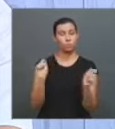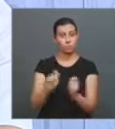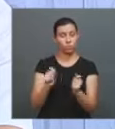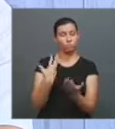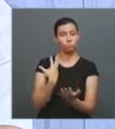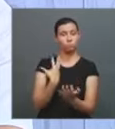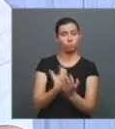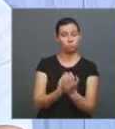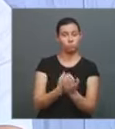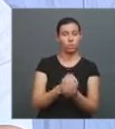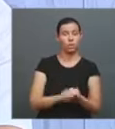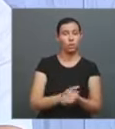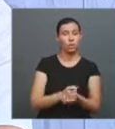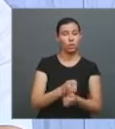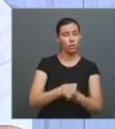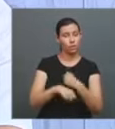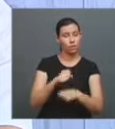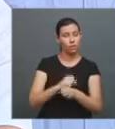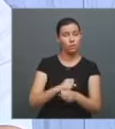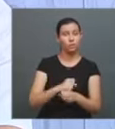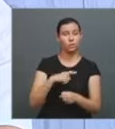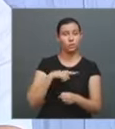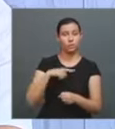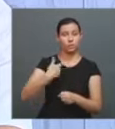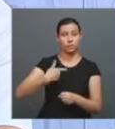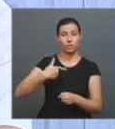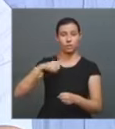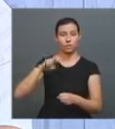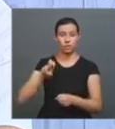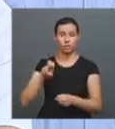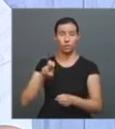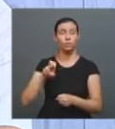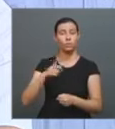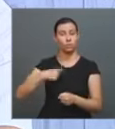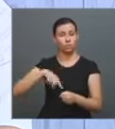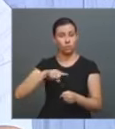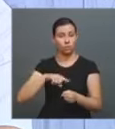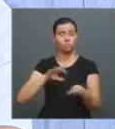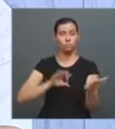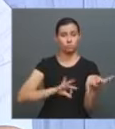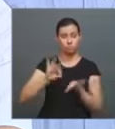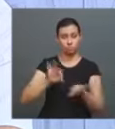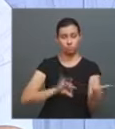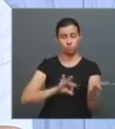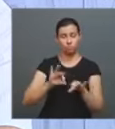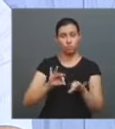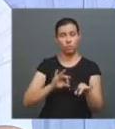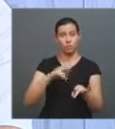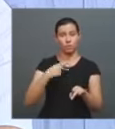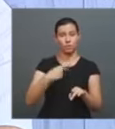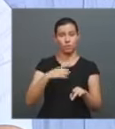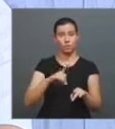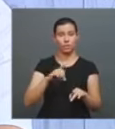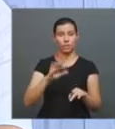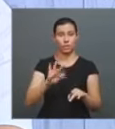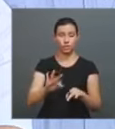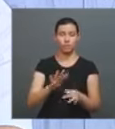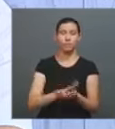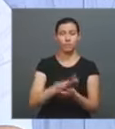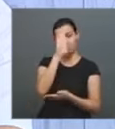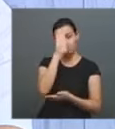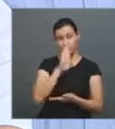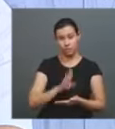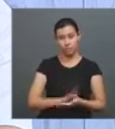estamos... Só ano passado foram 25 livros do nosso acervo que a gente colocou no formato em PDF, disponível, gratuito.